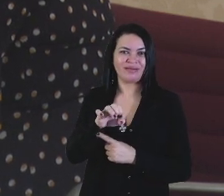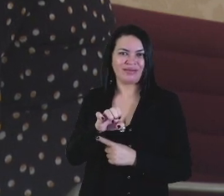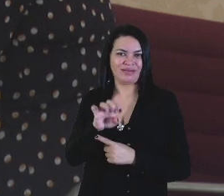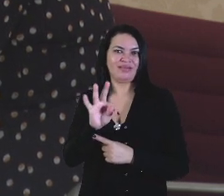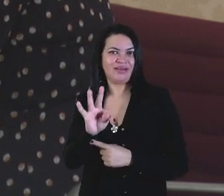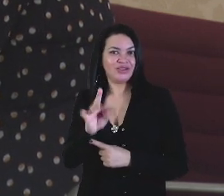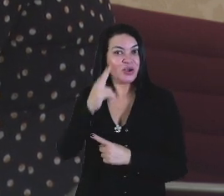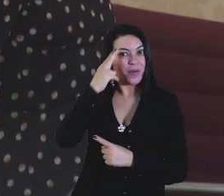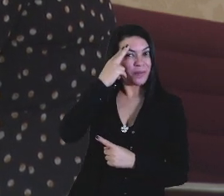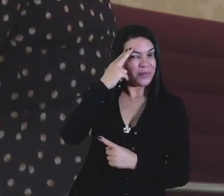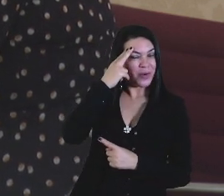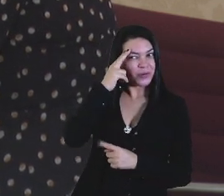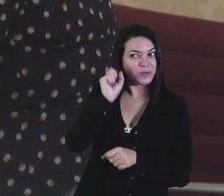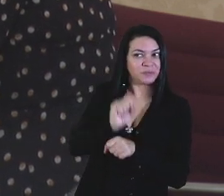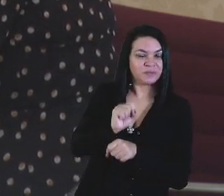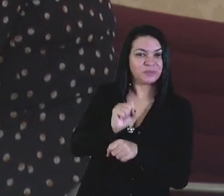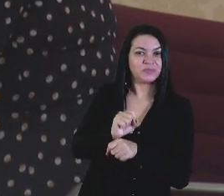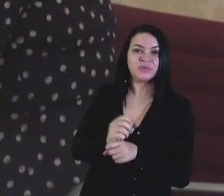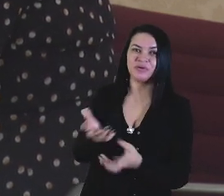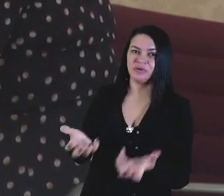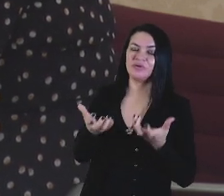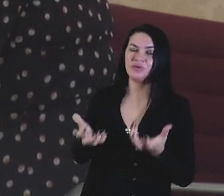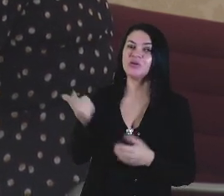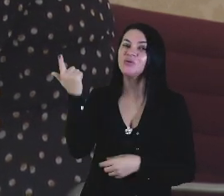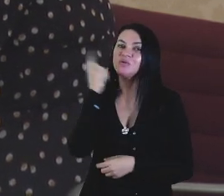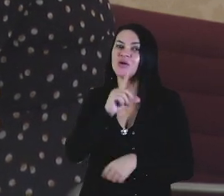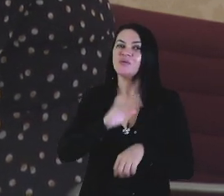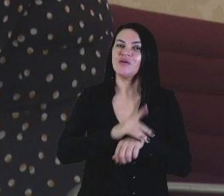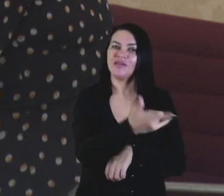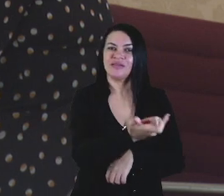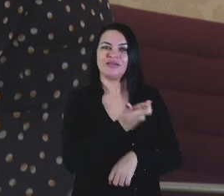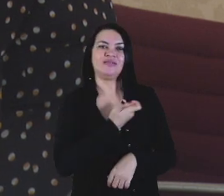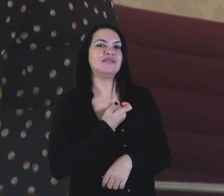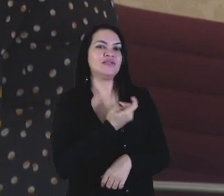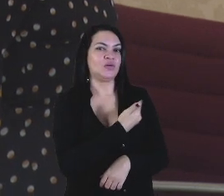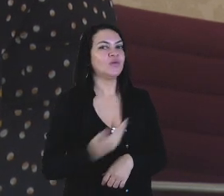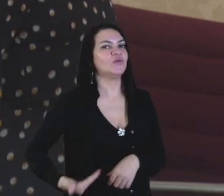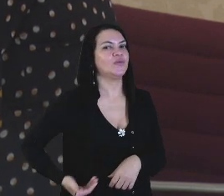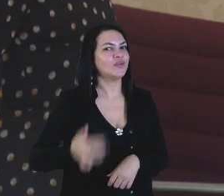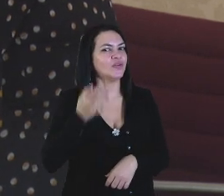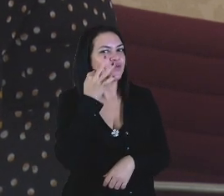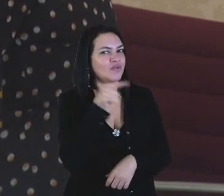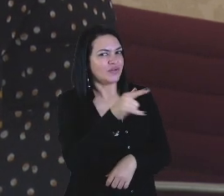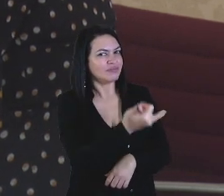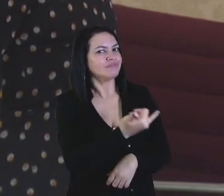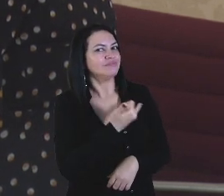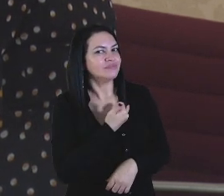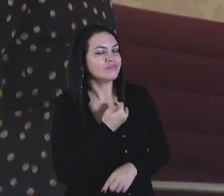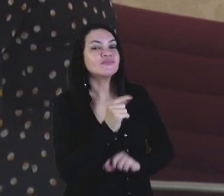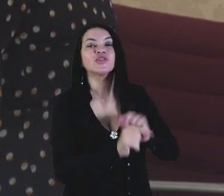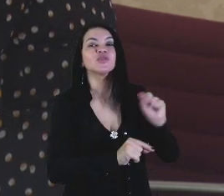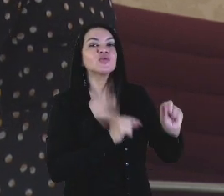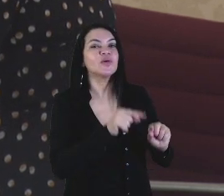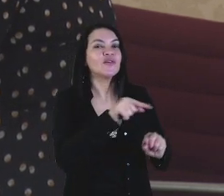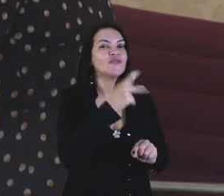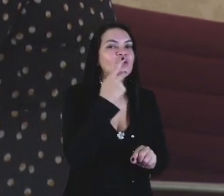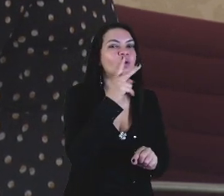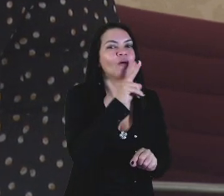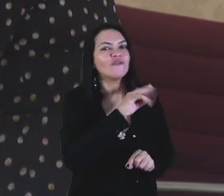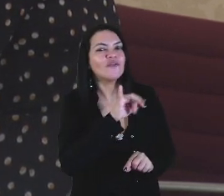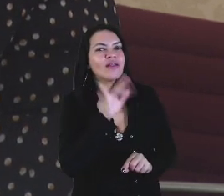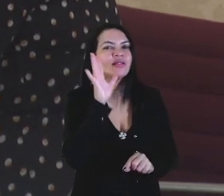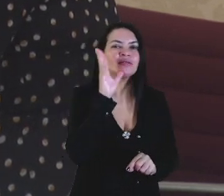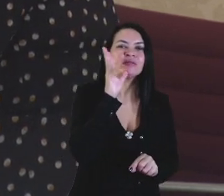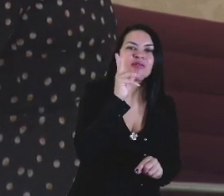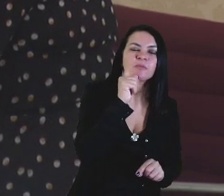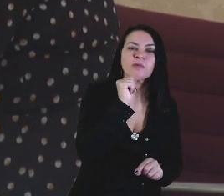Adelmo não acabou ainda, mas nós vamos tentar, que você nos disse naquela ocasião, que você ia demorar um pouco